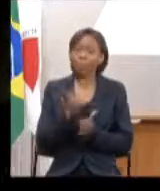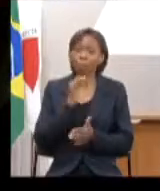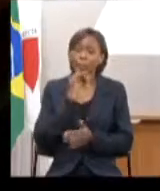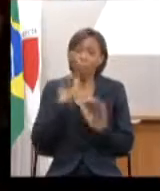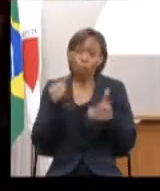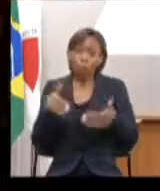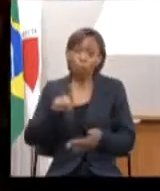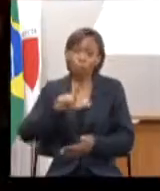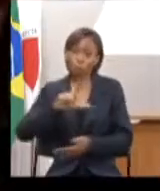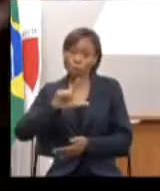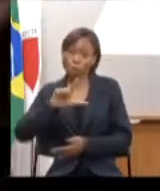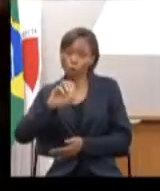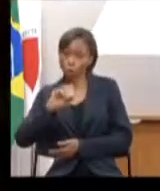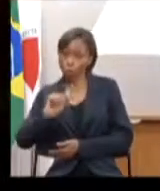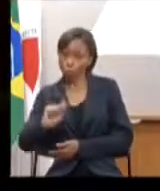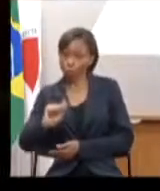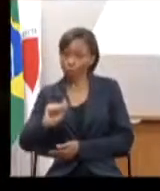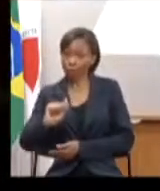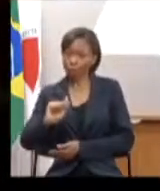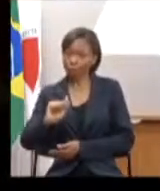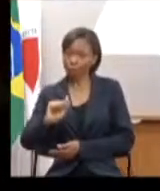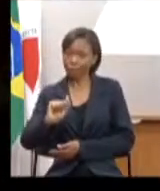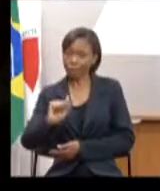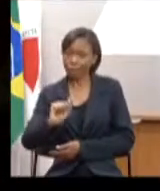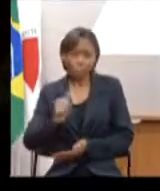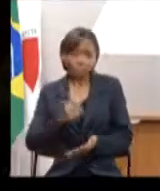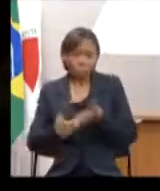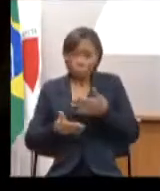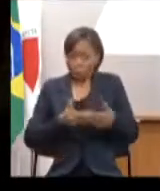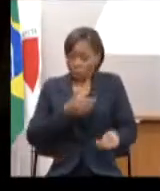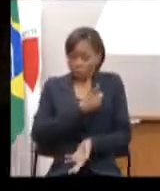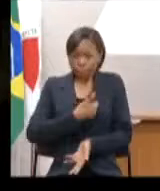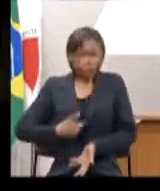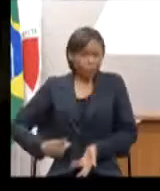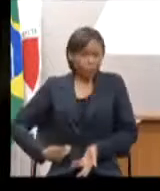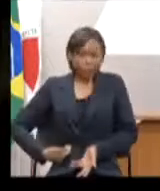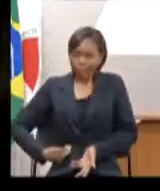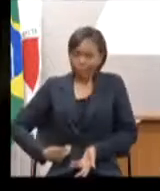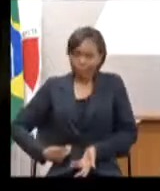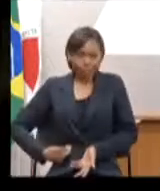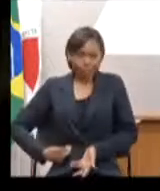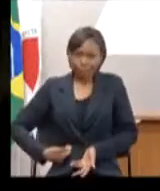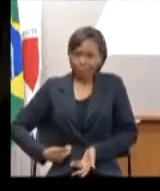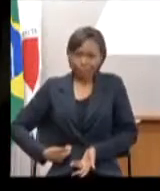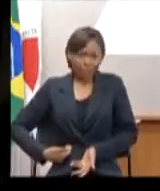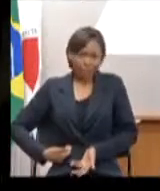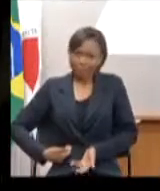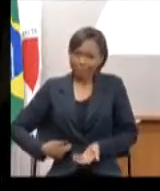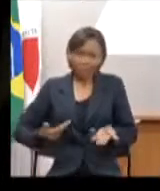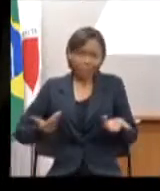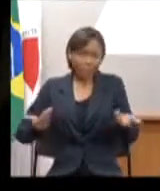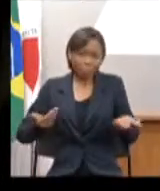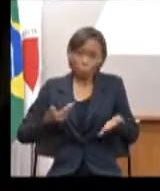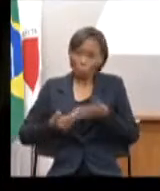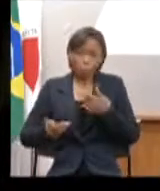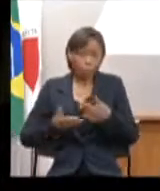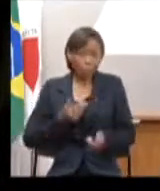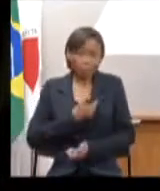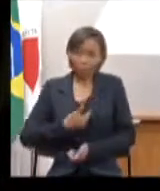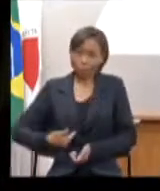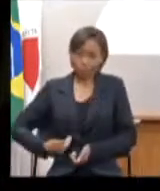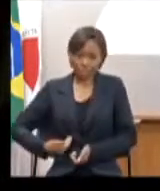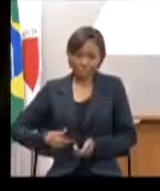pode parecer qualquer governo, seja ele qual for, sobre a EGE desse sistema,